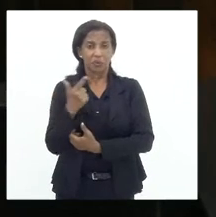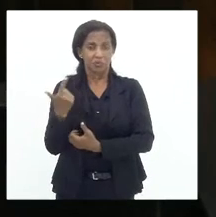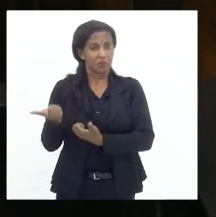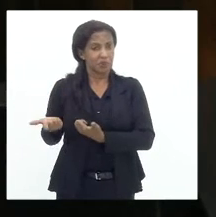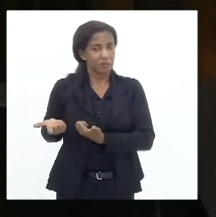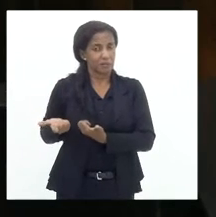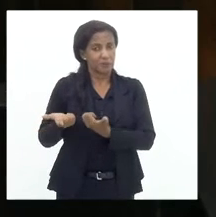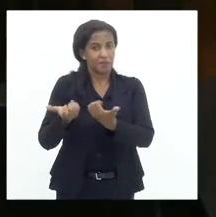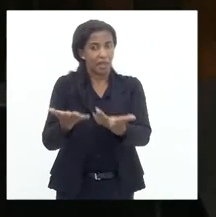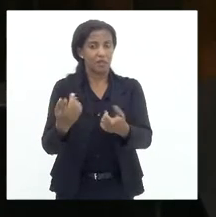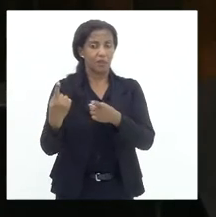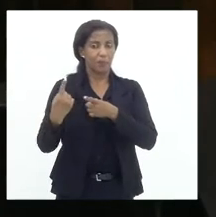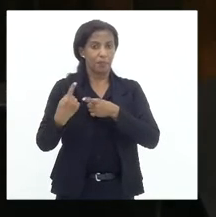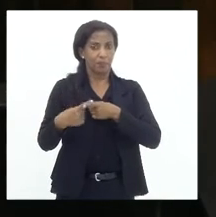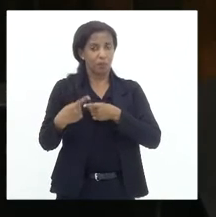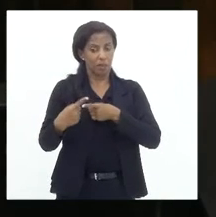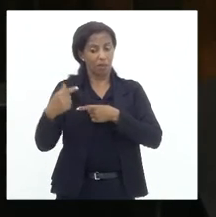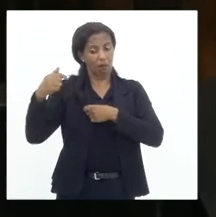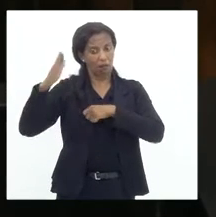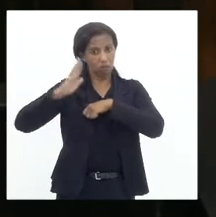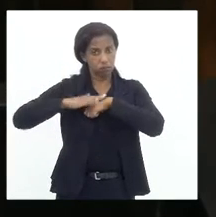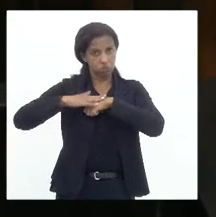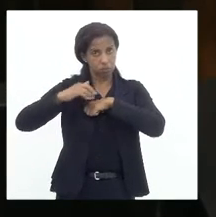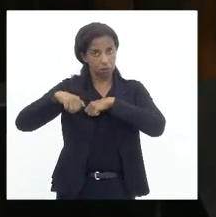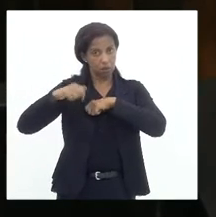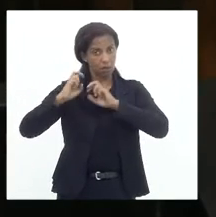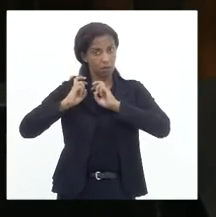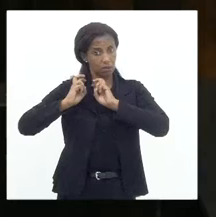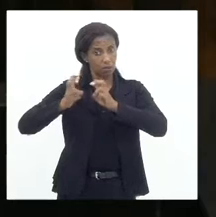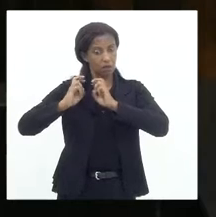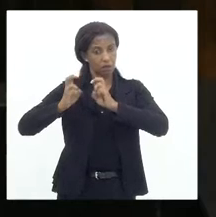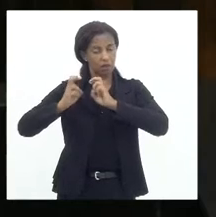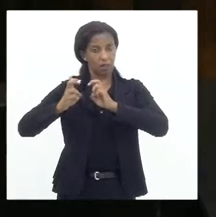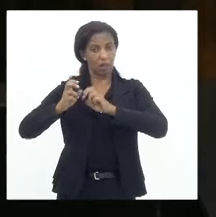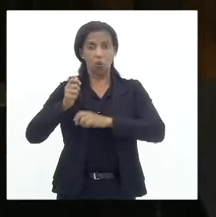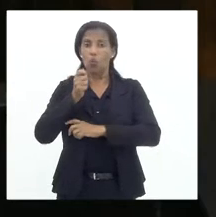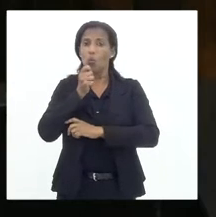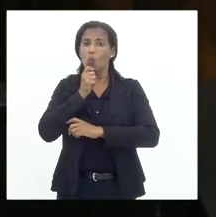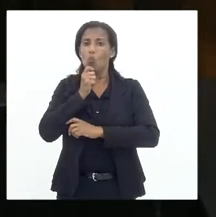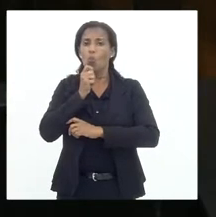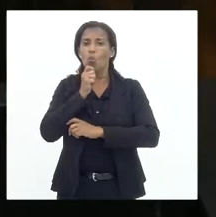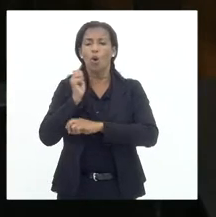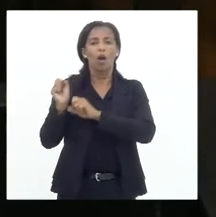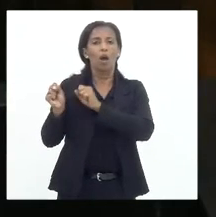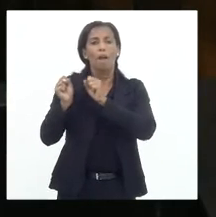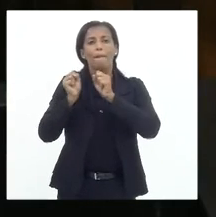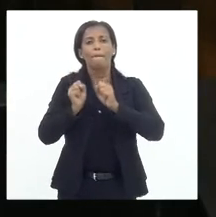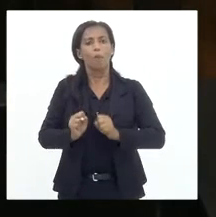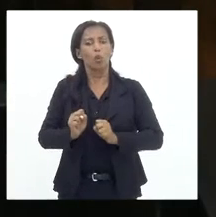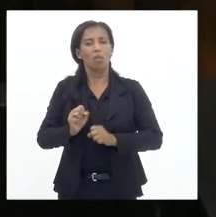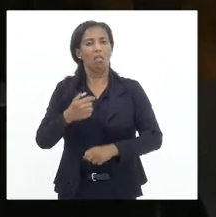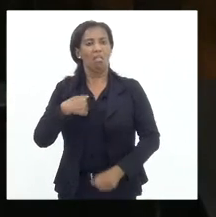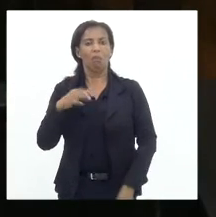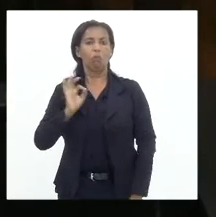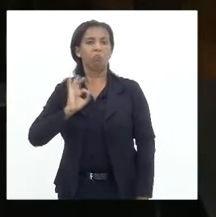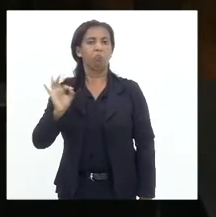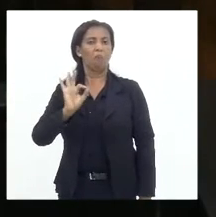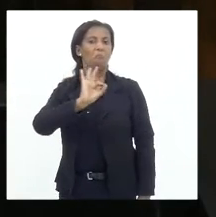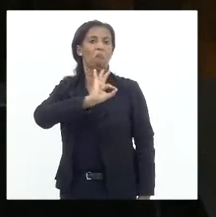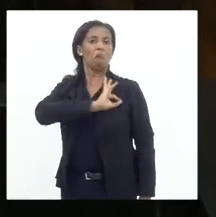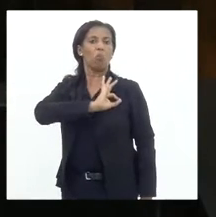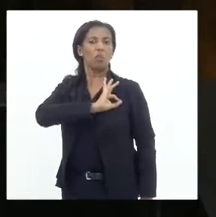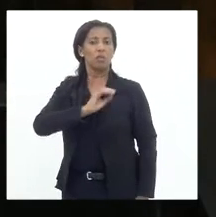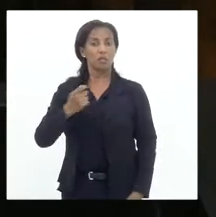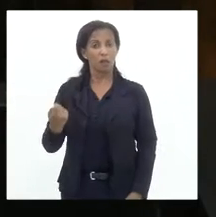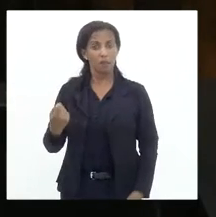entregue porque ele supervia, não tem o poder de polícia e que o caso é